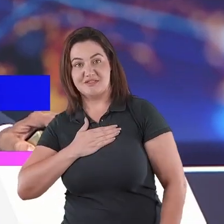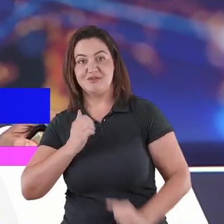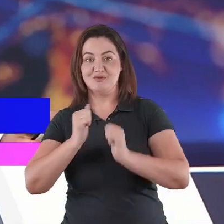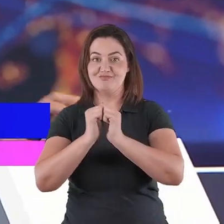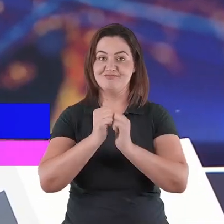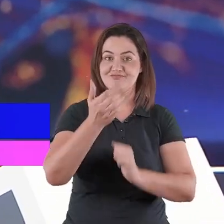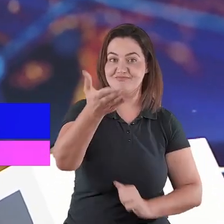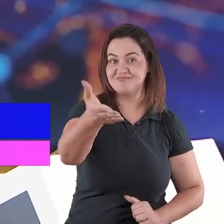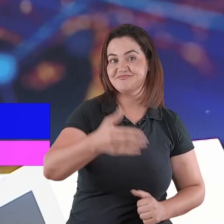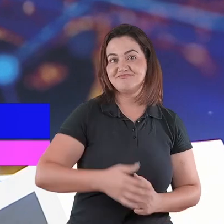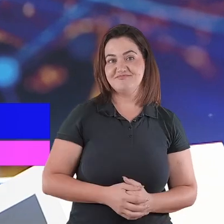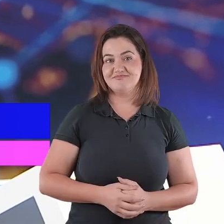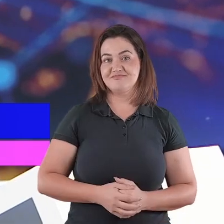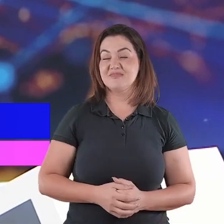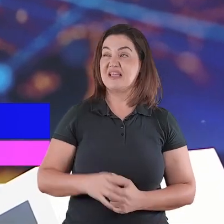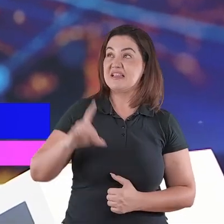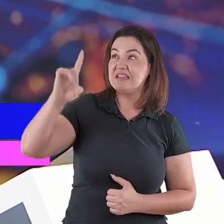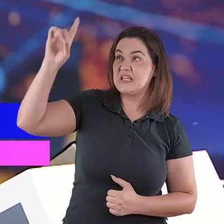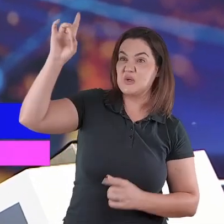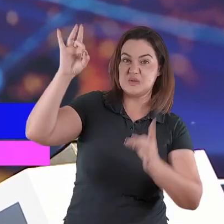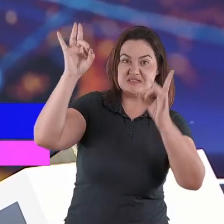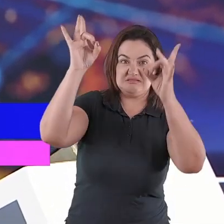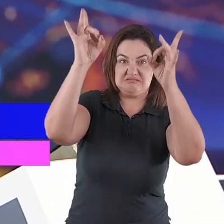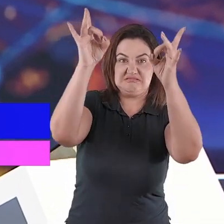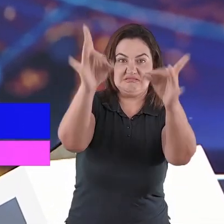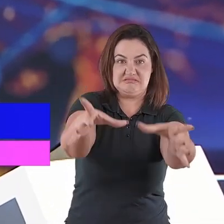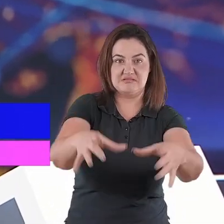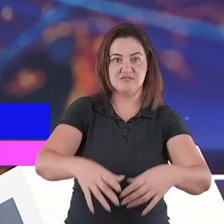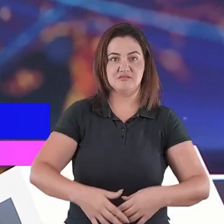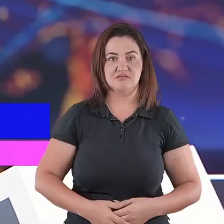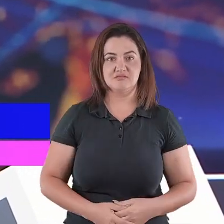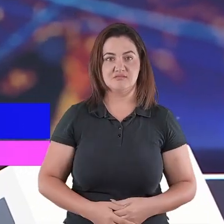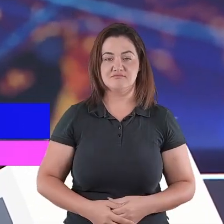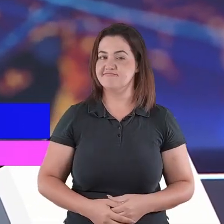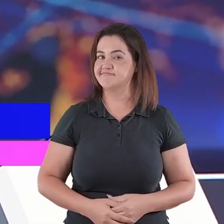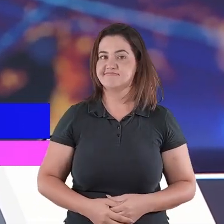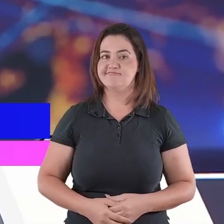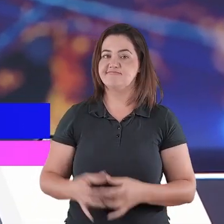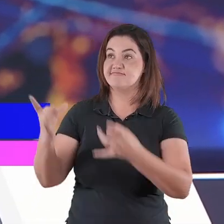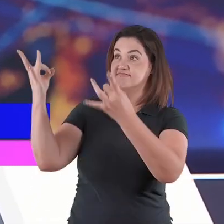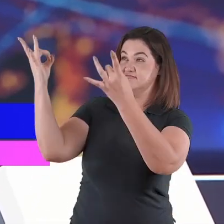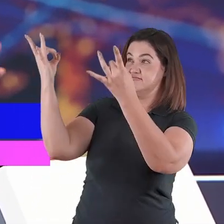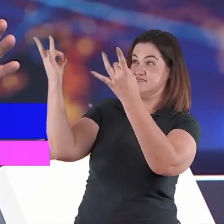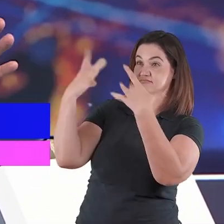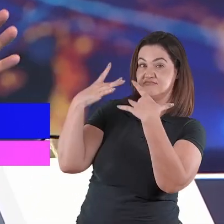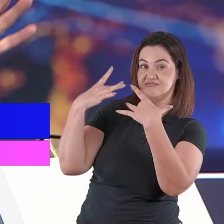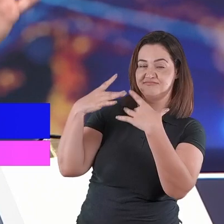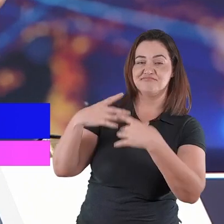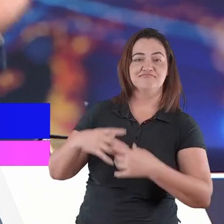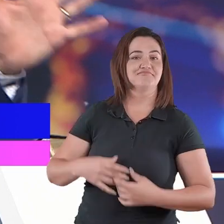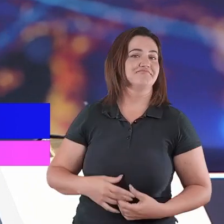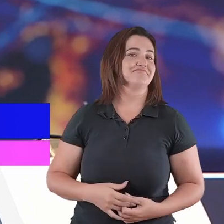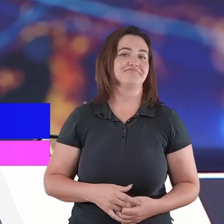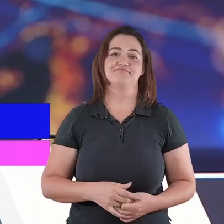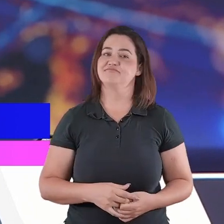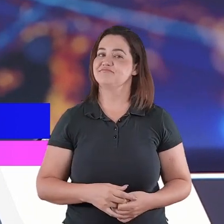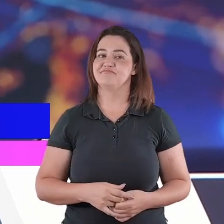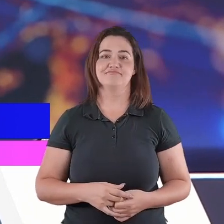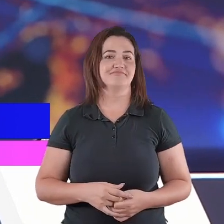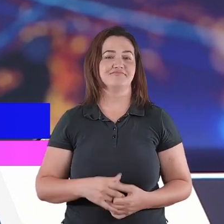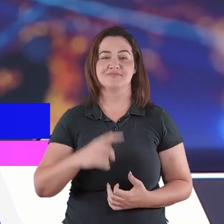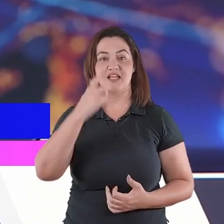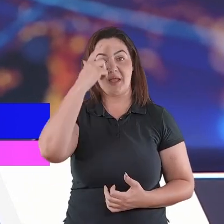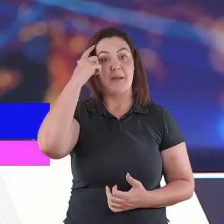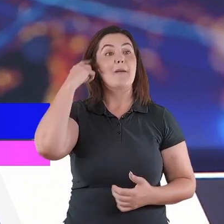não nos abandonou e nem vai nos abandonar, então, diante das tragédias desta